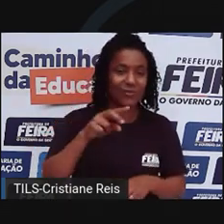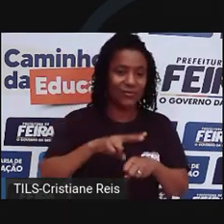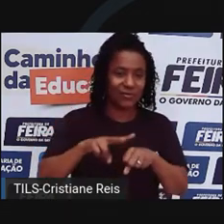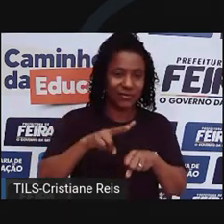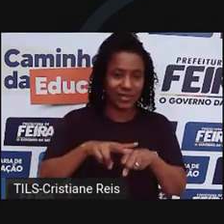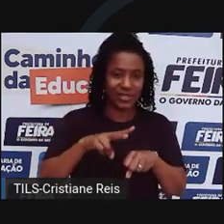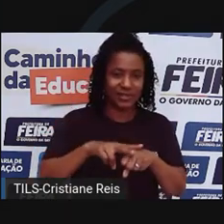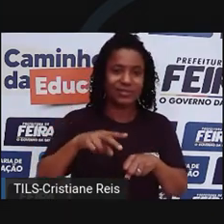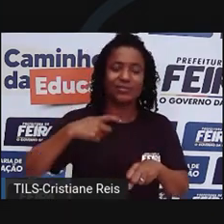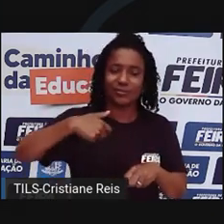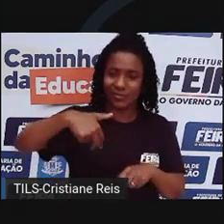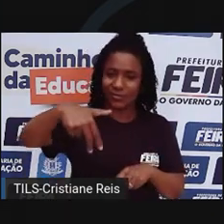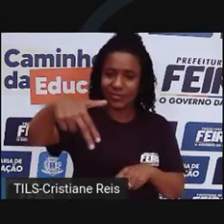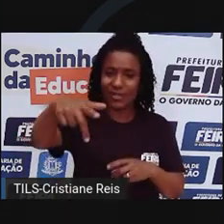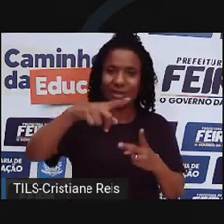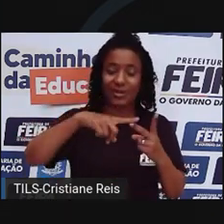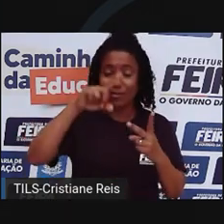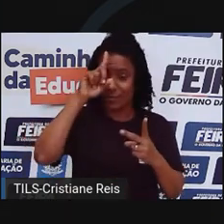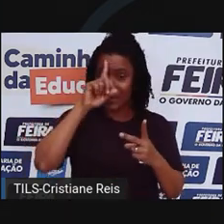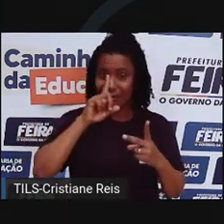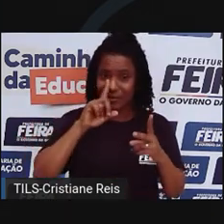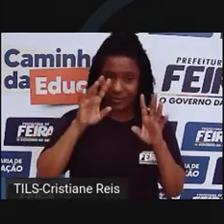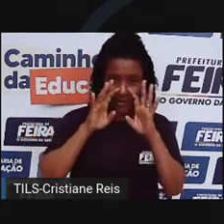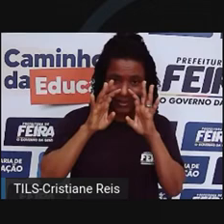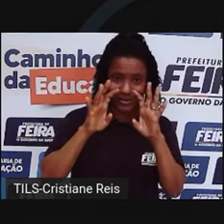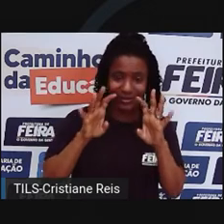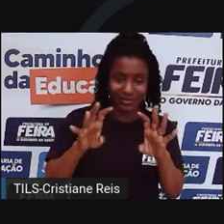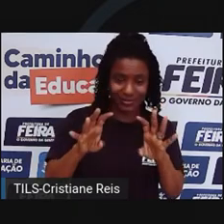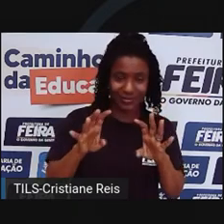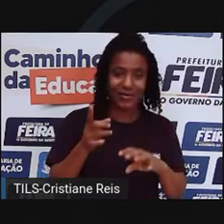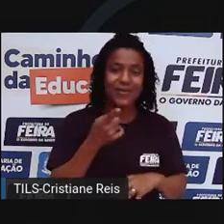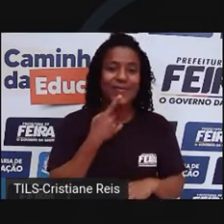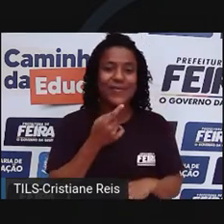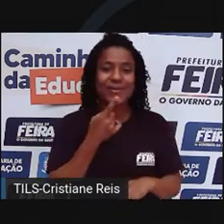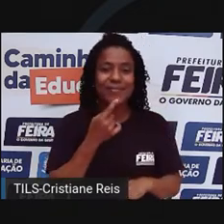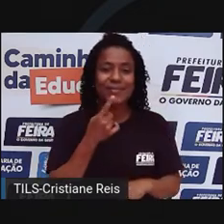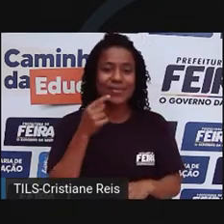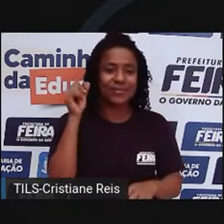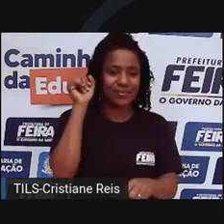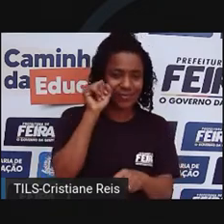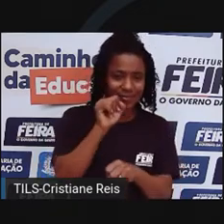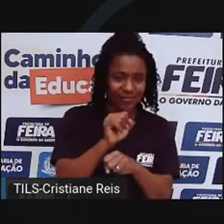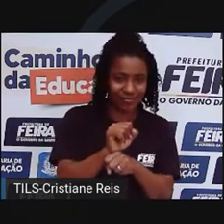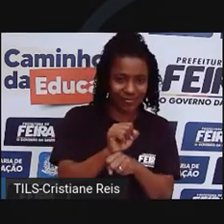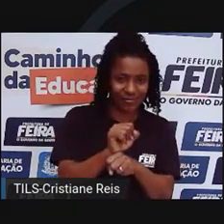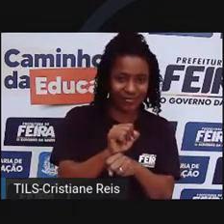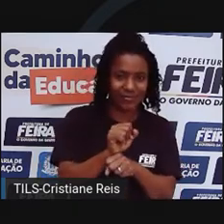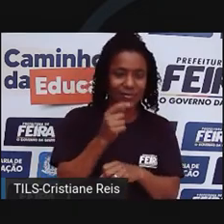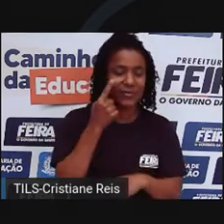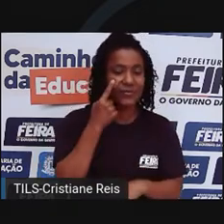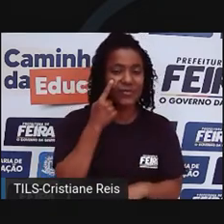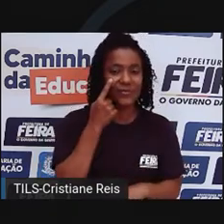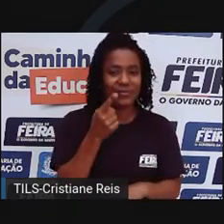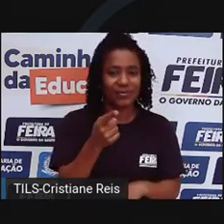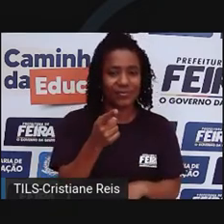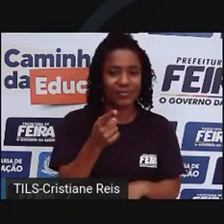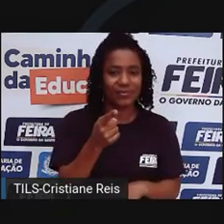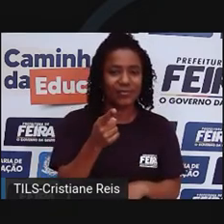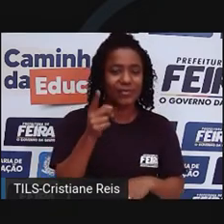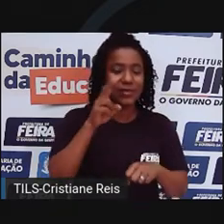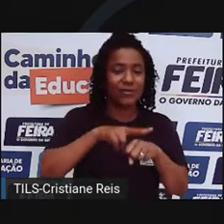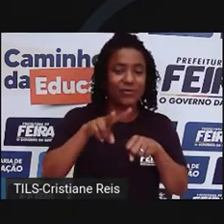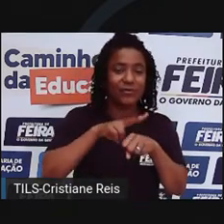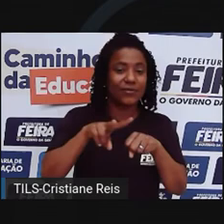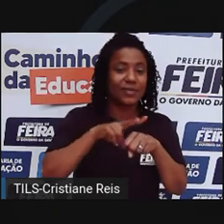Amarelo, atenção. Vermelho, pare. Então, quando o sinal está verde para uma